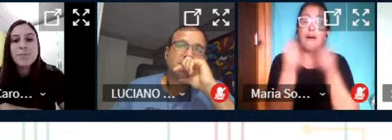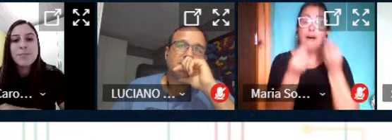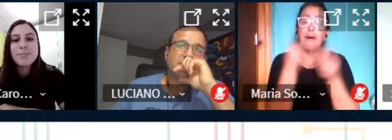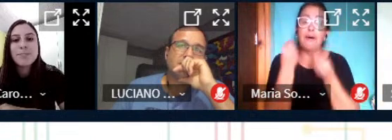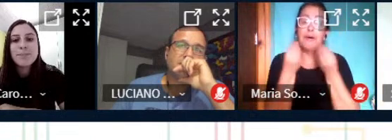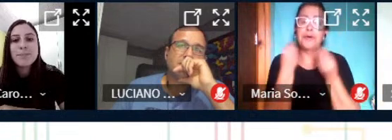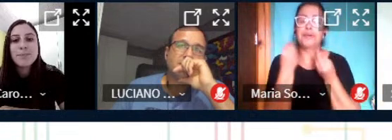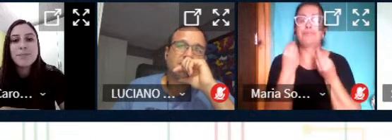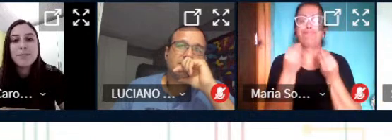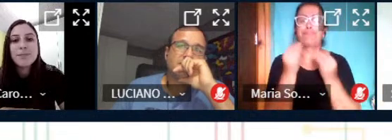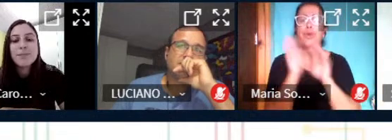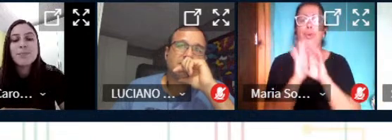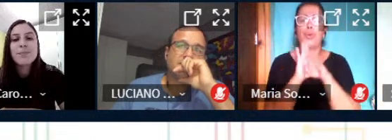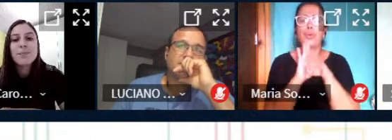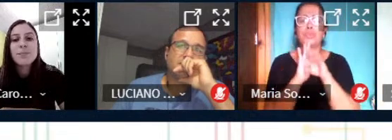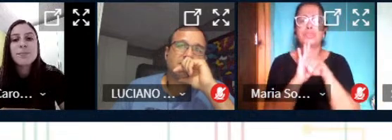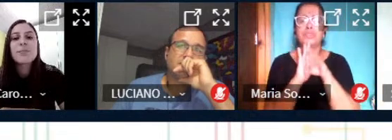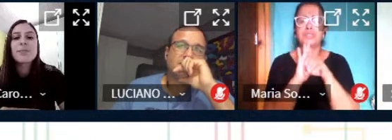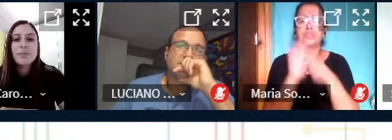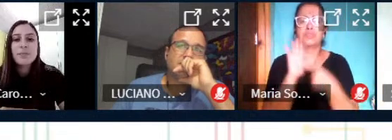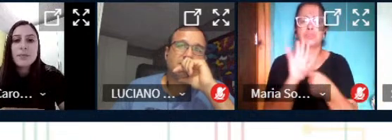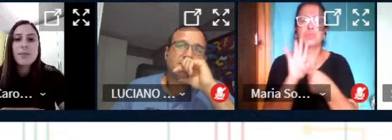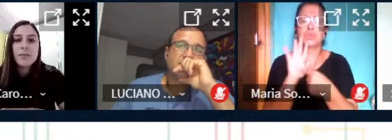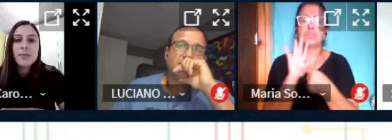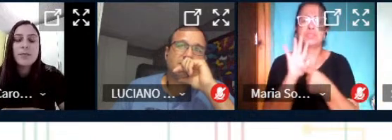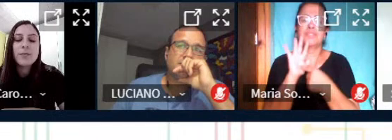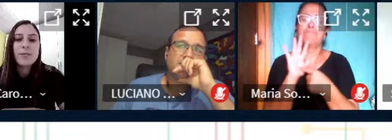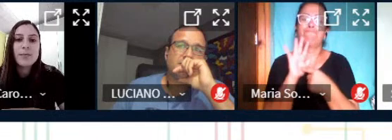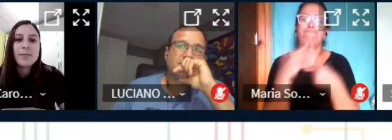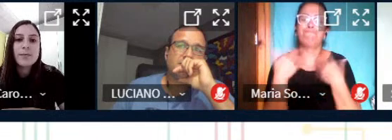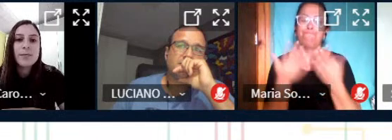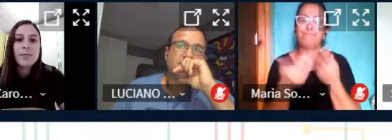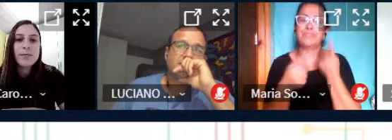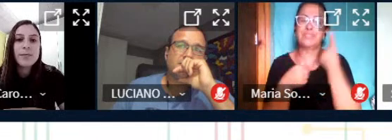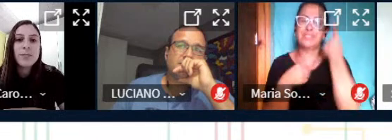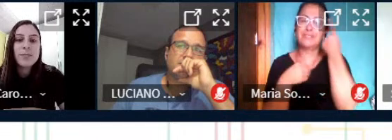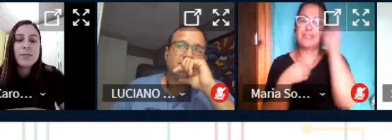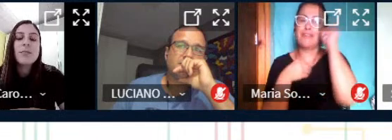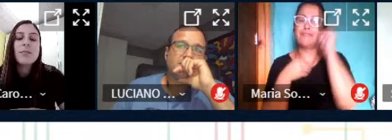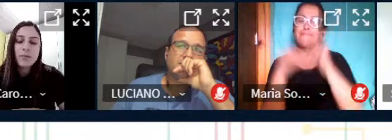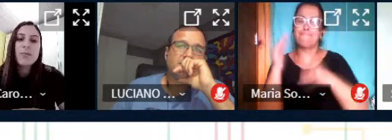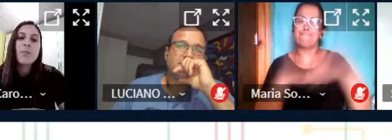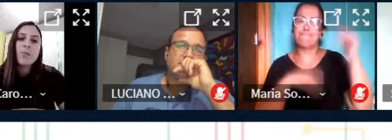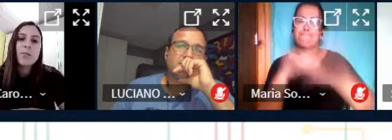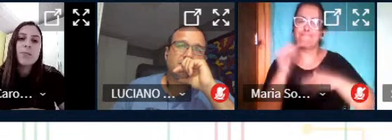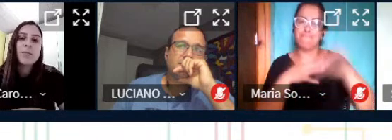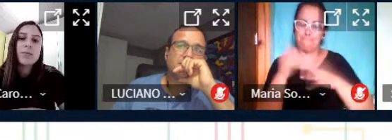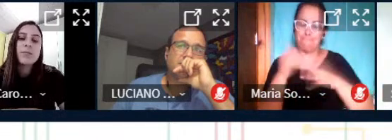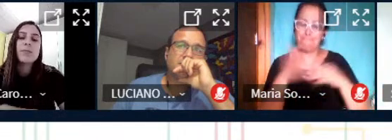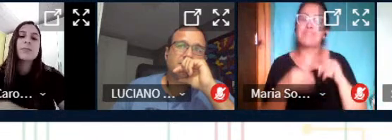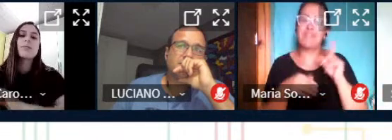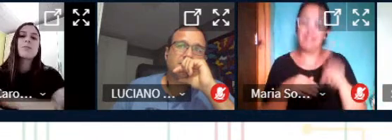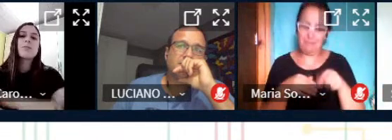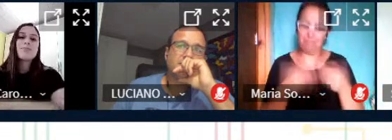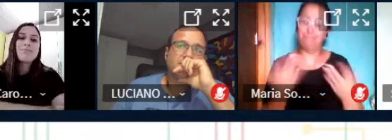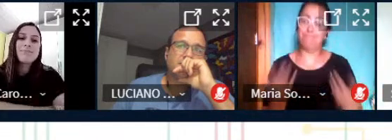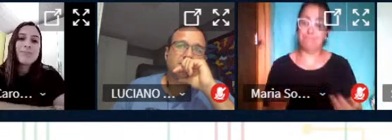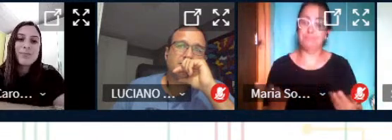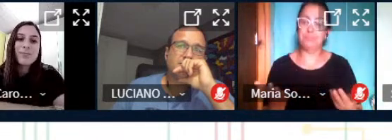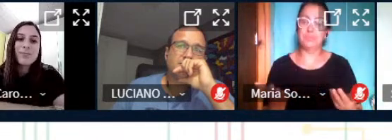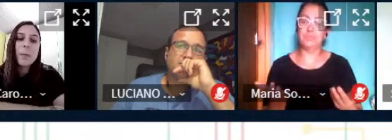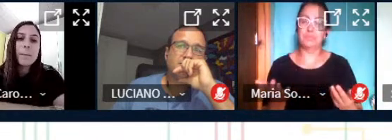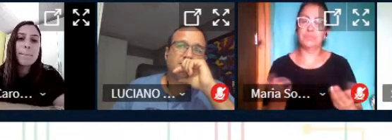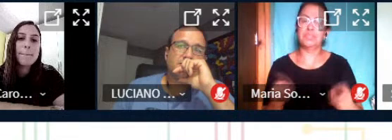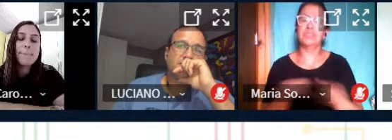esses conceitos não é dentro de uma ideia prática né porque a ideia é pôr a mão na massa né e trazer